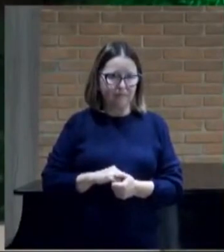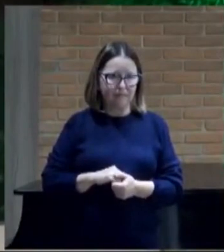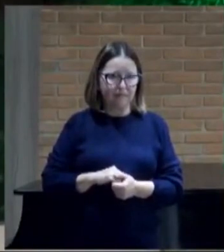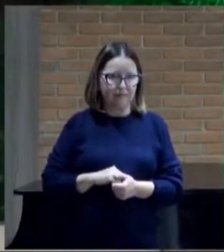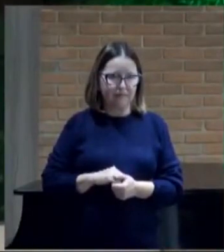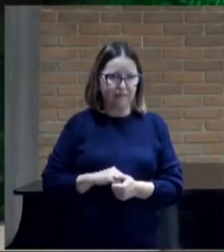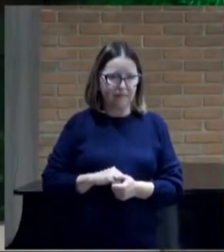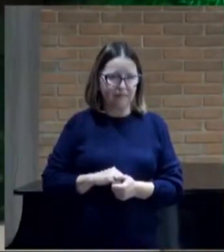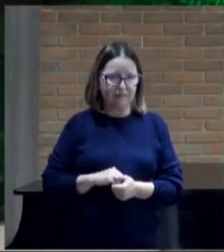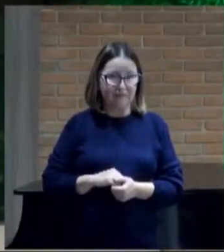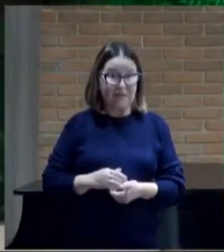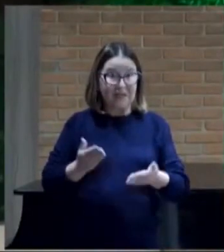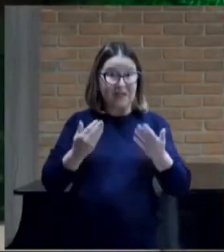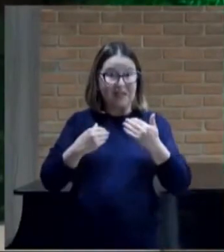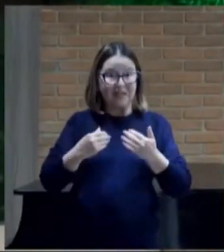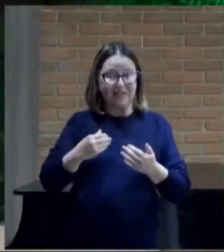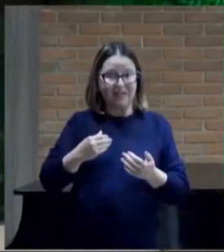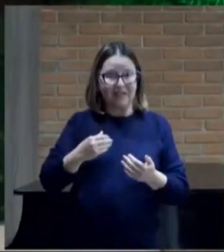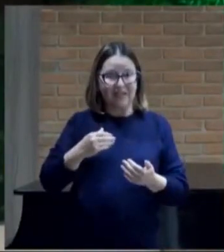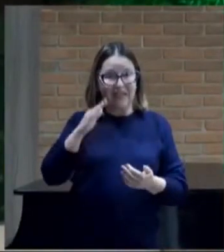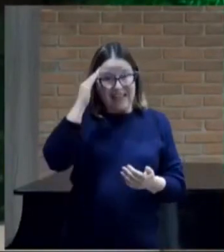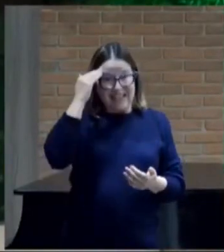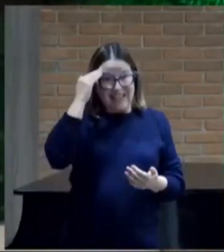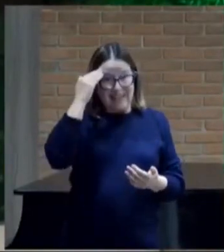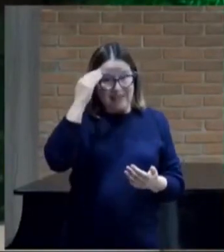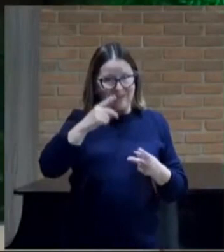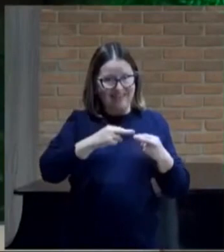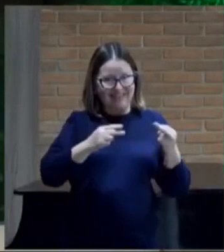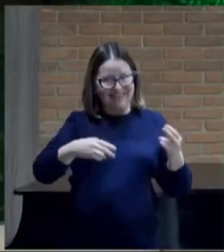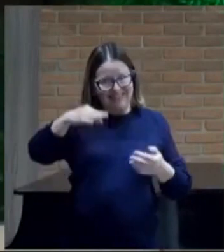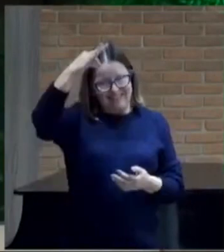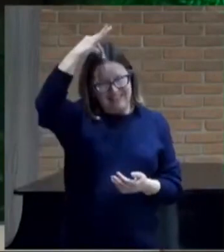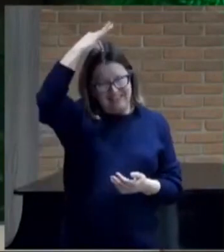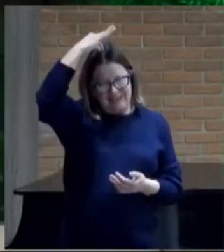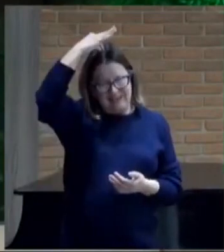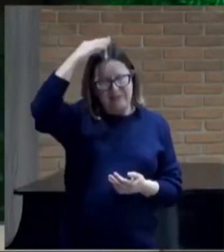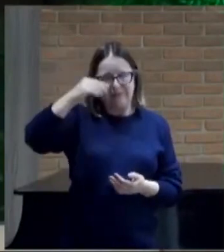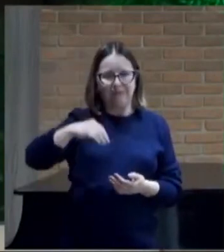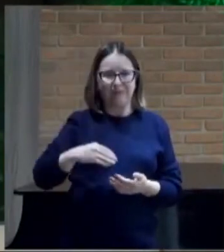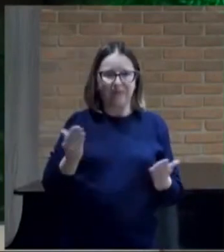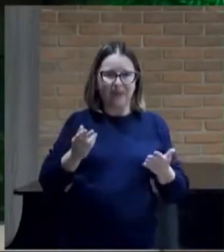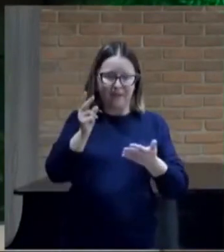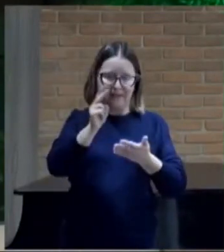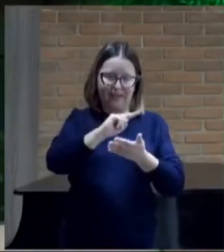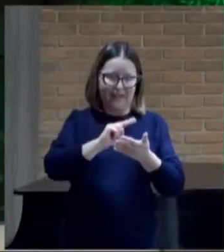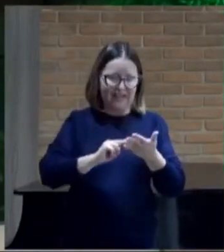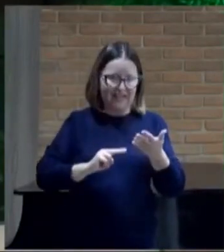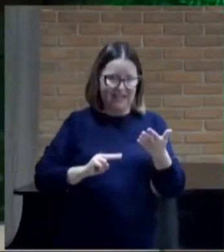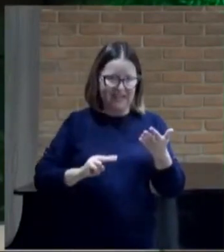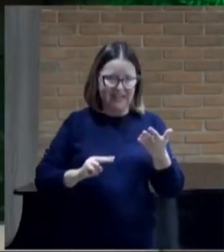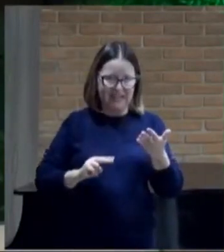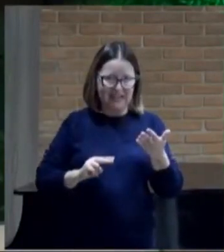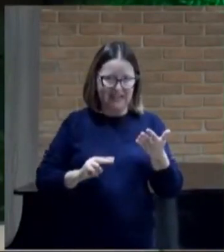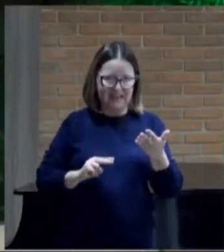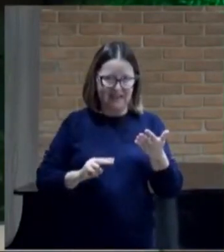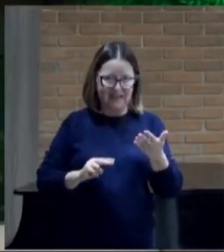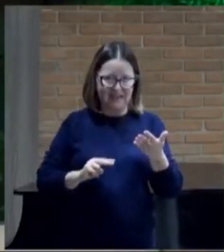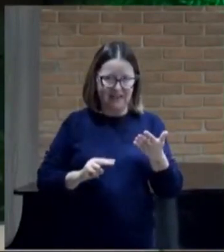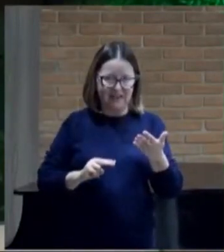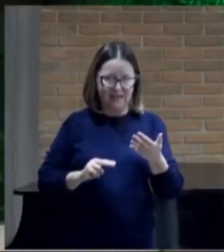ele nos dá discernimento das coisas espirituais vamos dar uma olhadinha aqui em